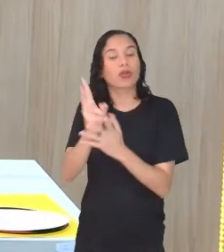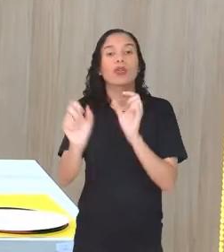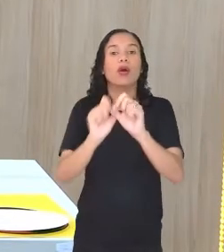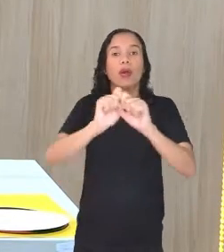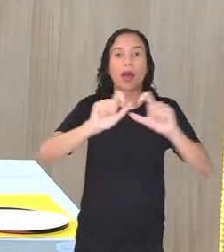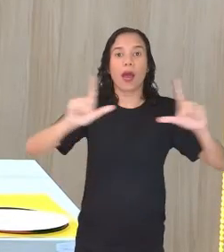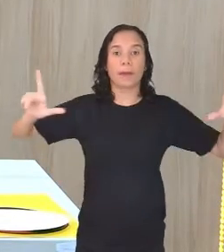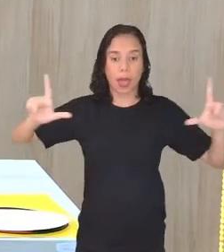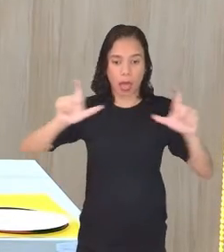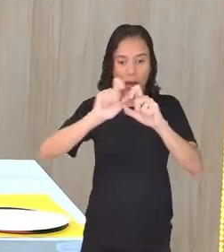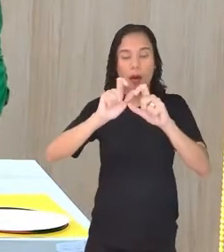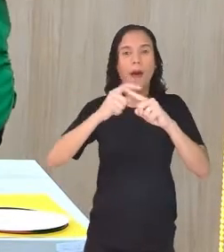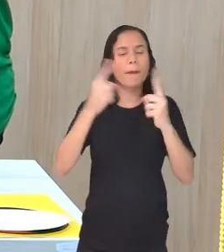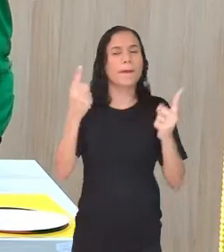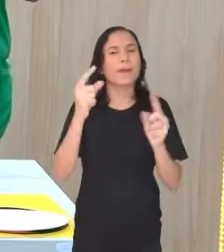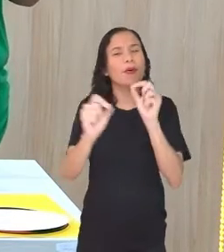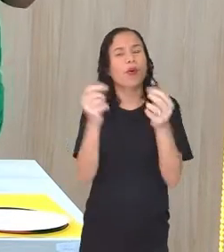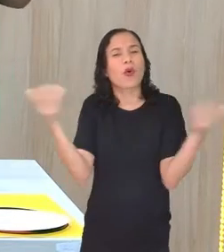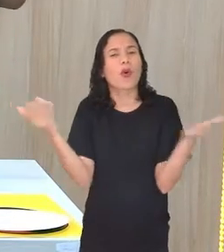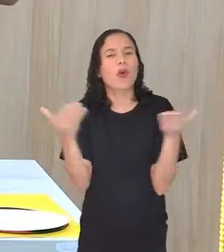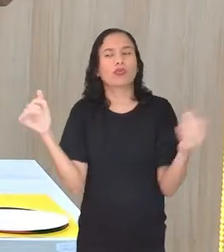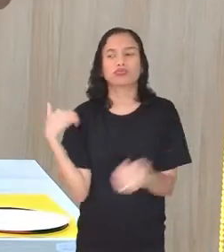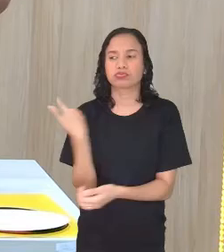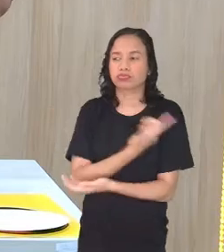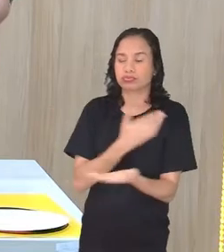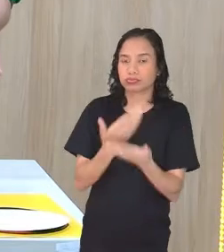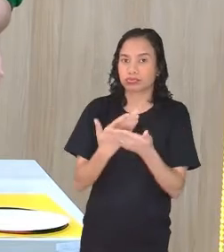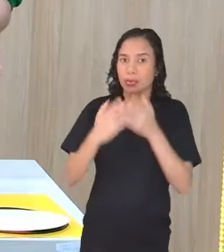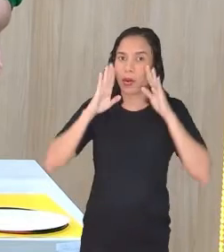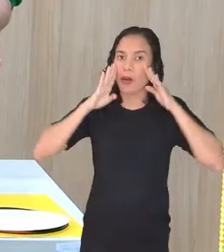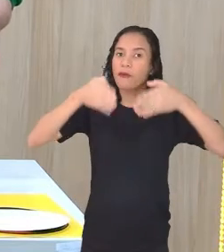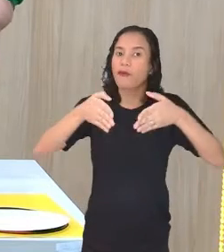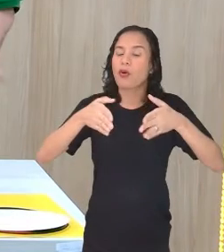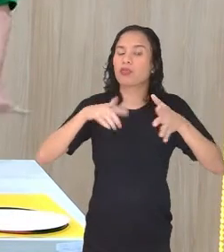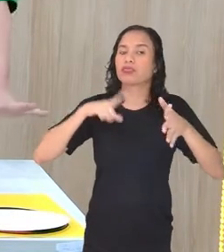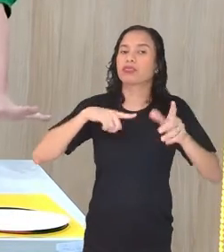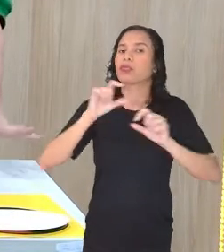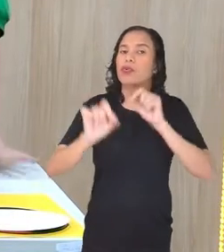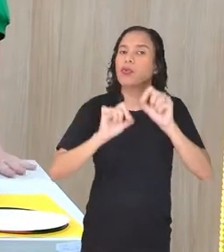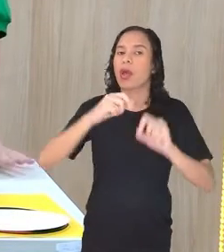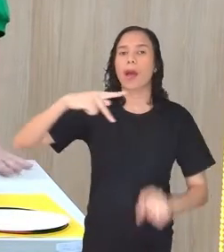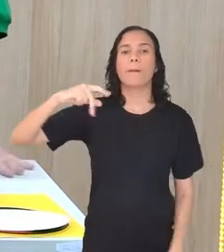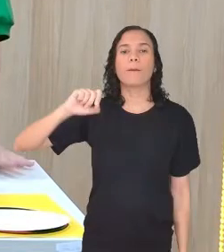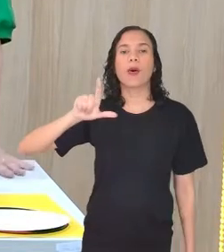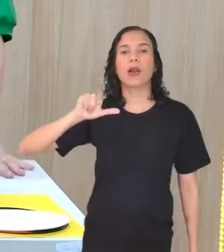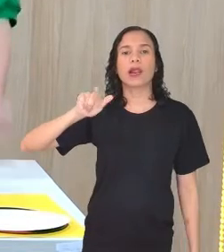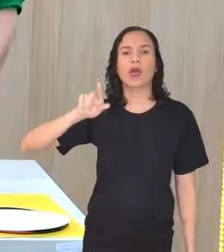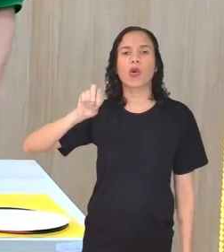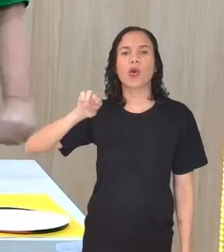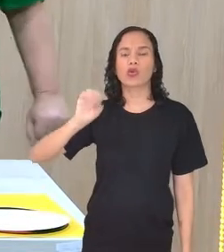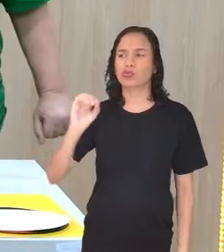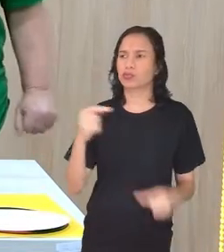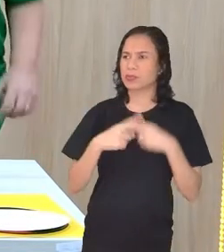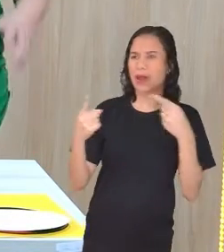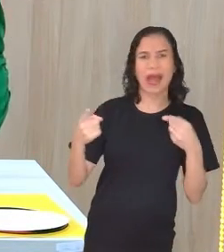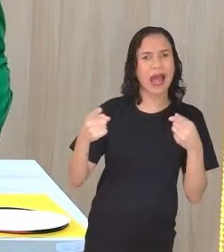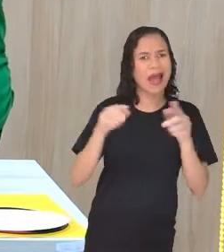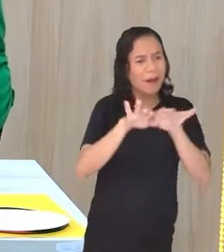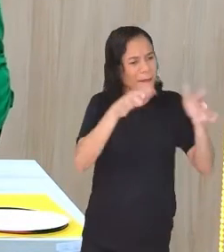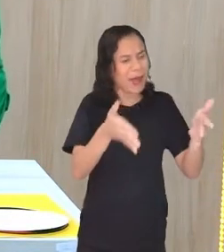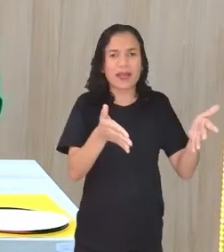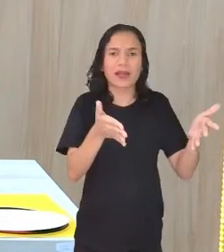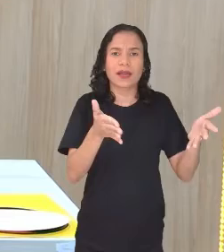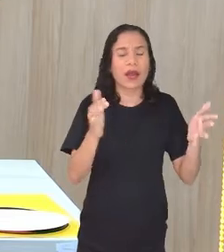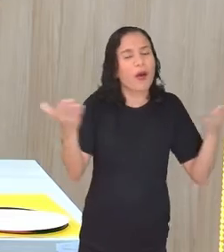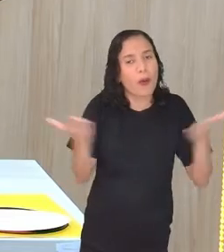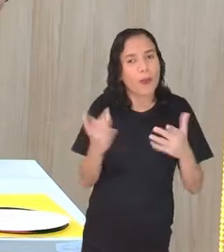ampliação e redução, só que hoje a gente vai trabalhar especificamente com polígonos. E essa mesa aqui, professora? É porque